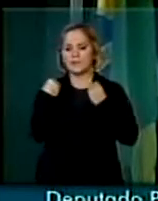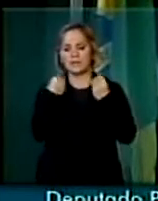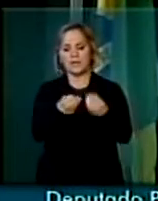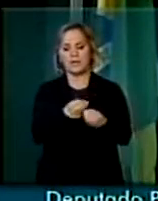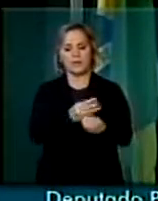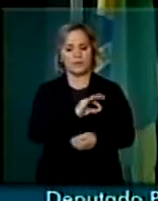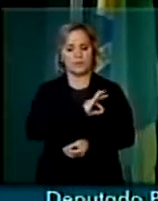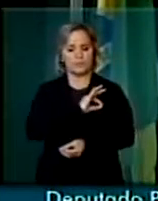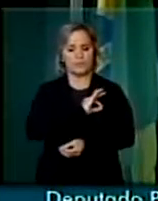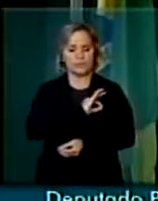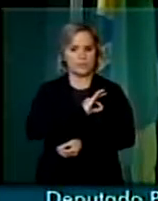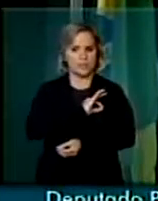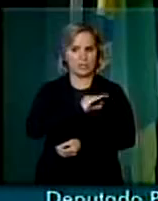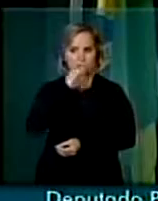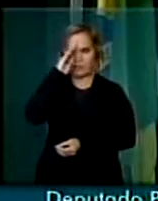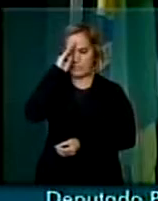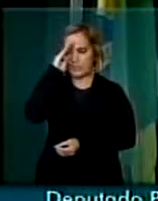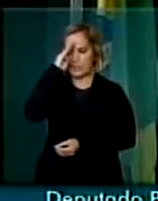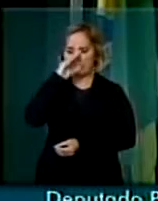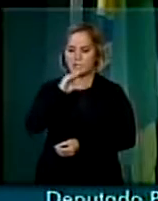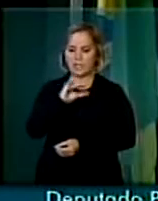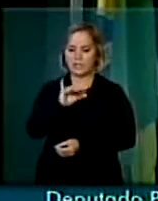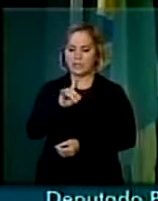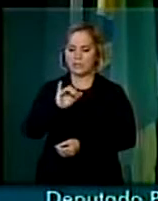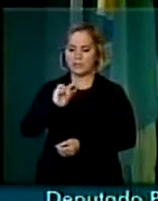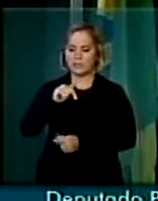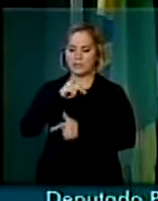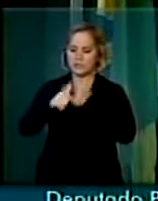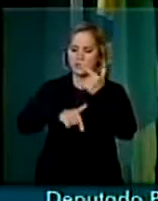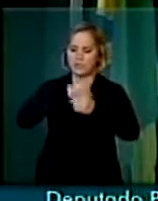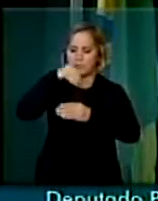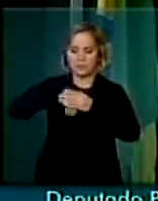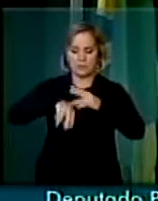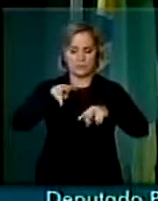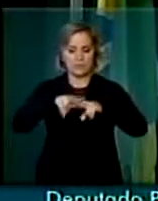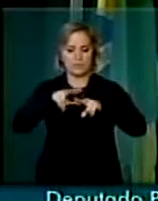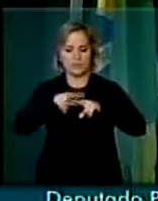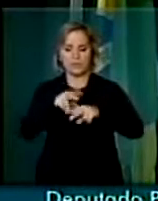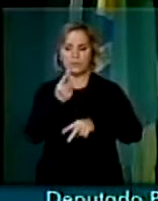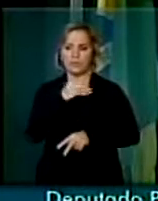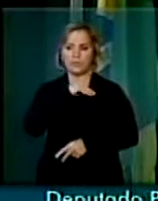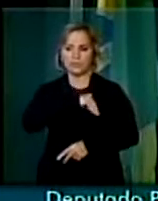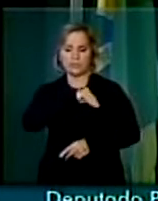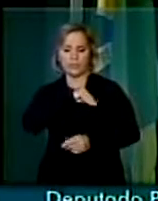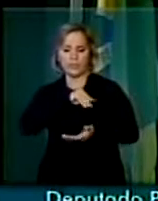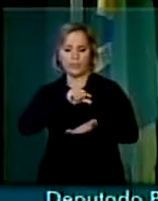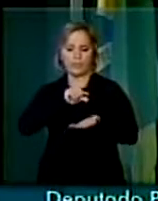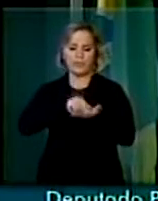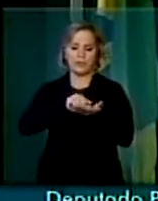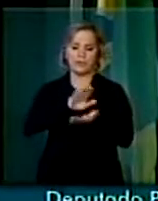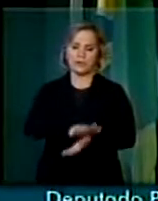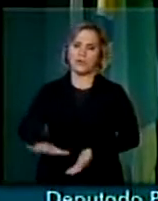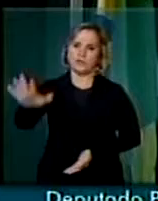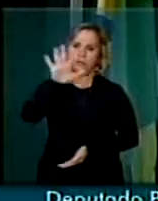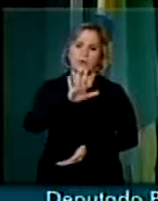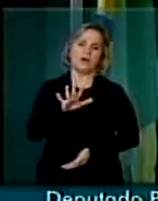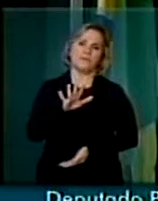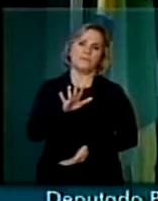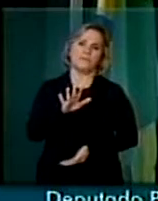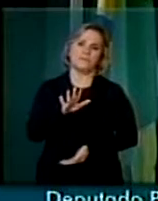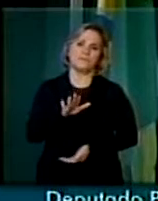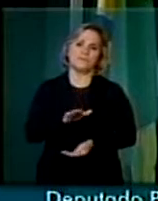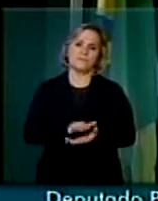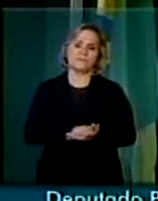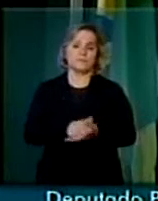aos policiais civis e aos agentes penitenciários um piso nacional. Que diga, senhor presidente,